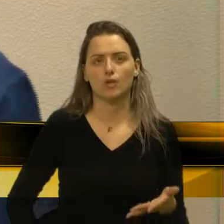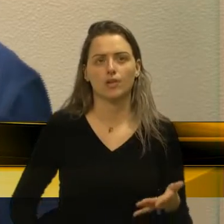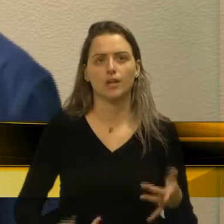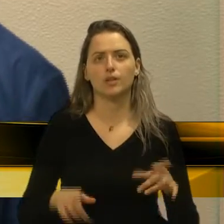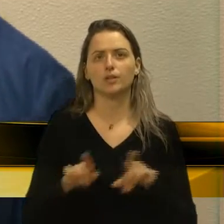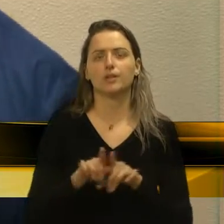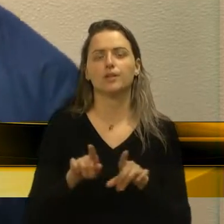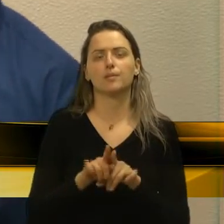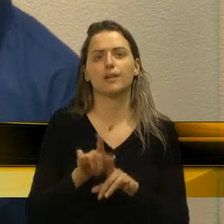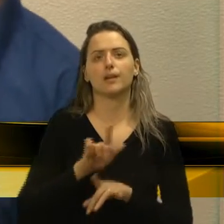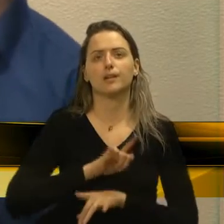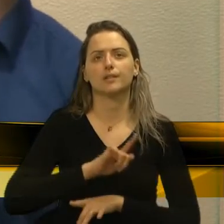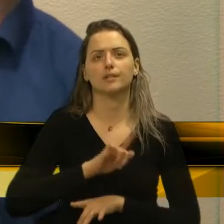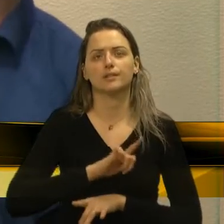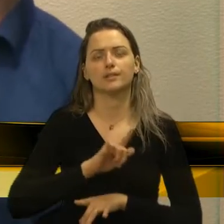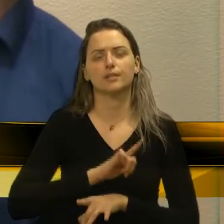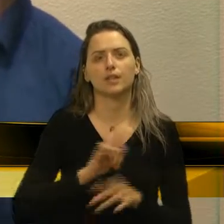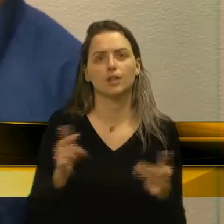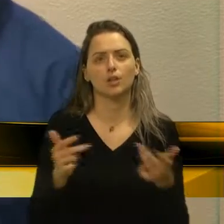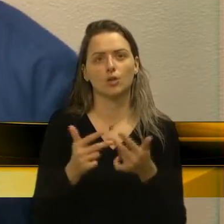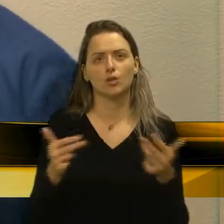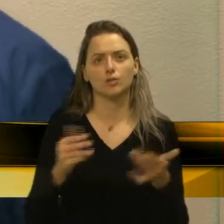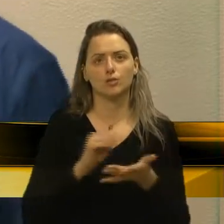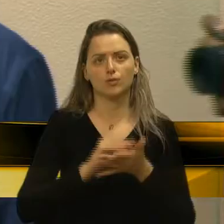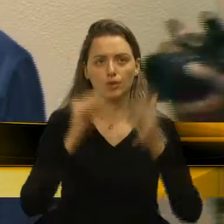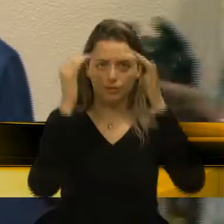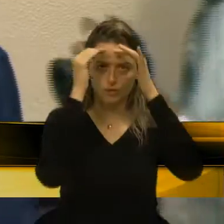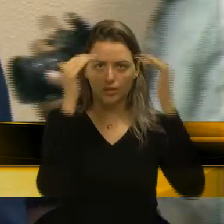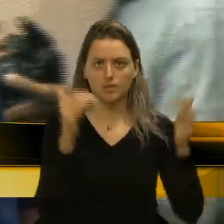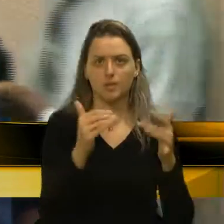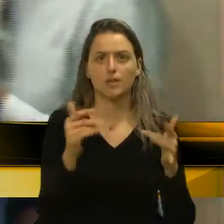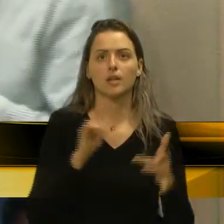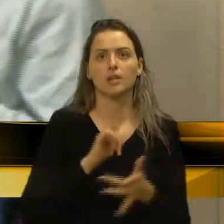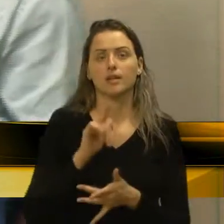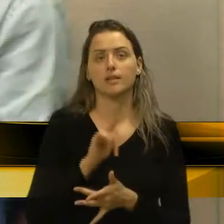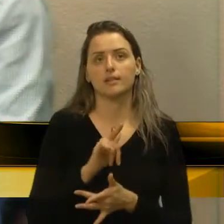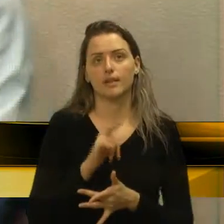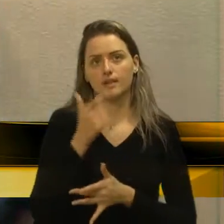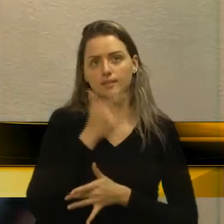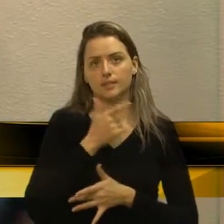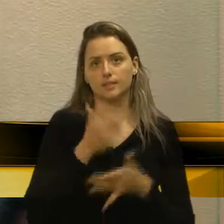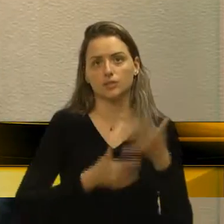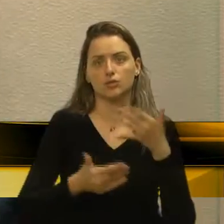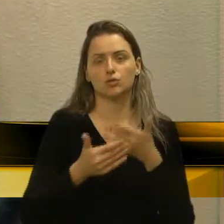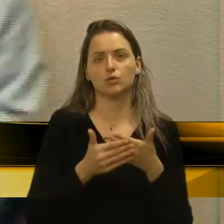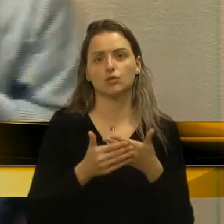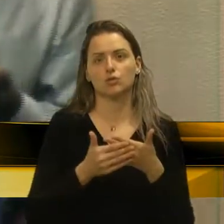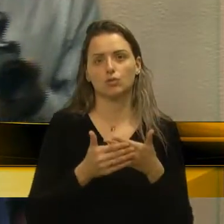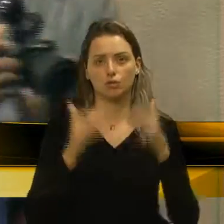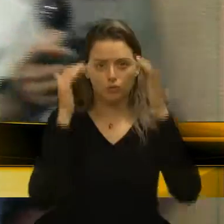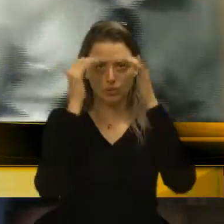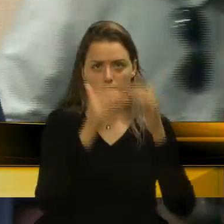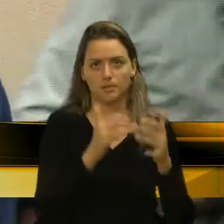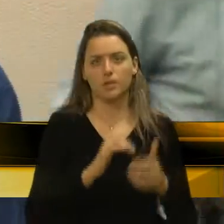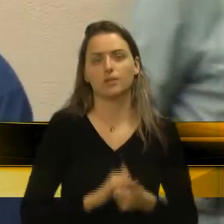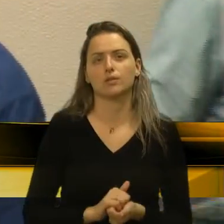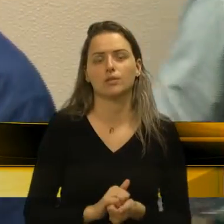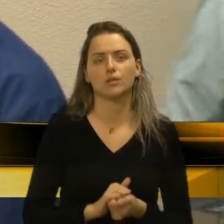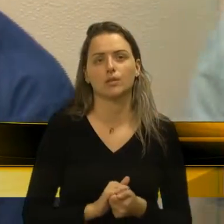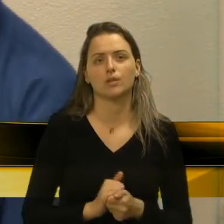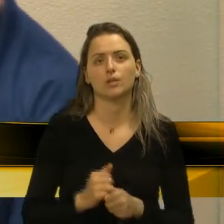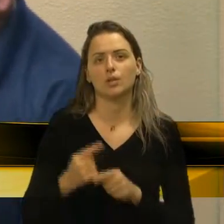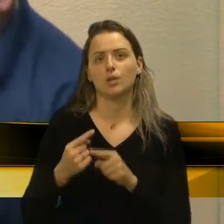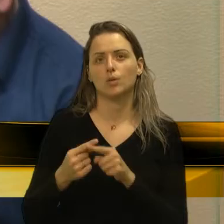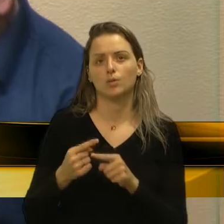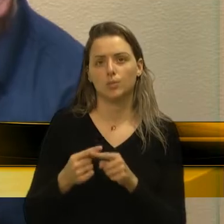que tem faltado com respeito a todos os setores da nossa sociedade. Então, devido a isso,